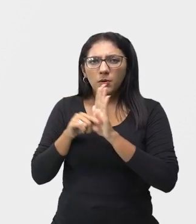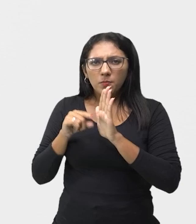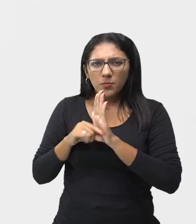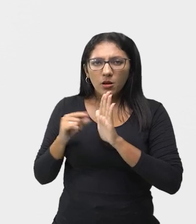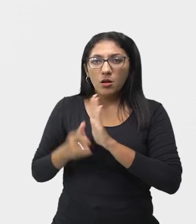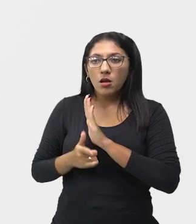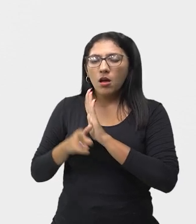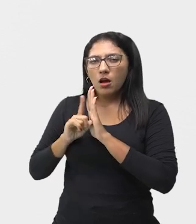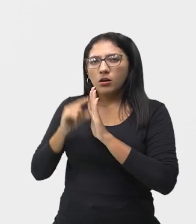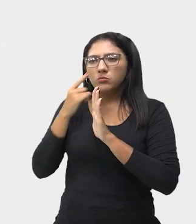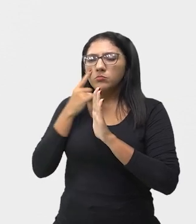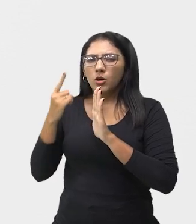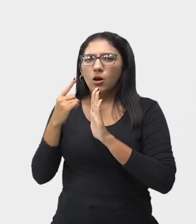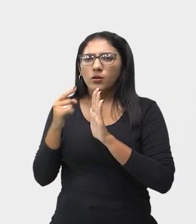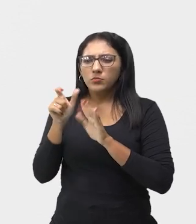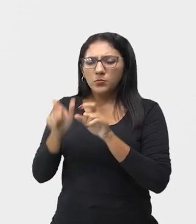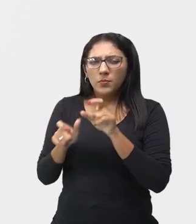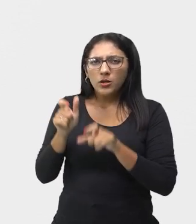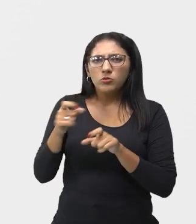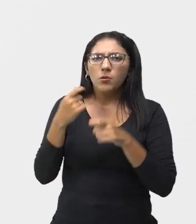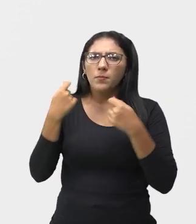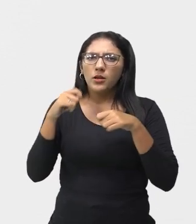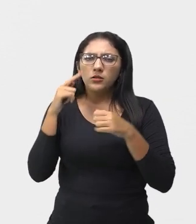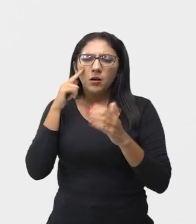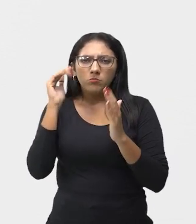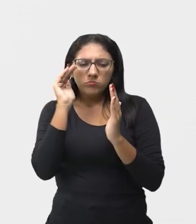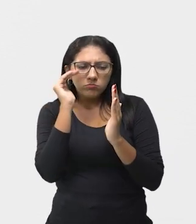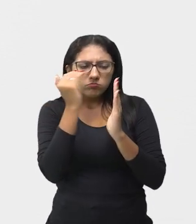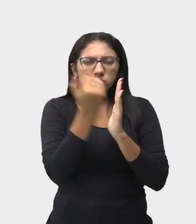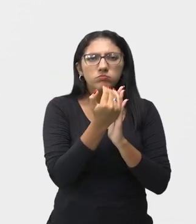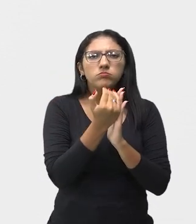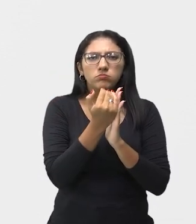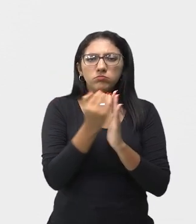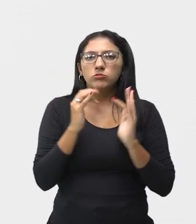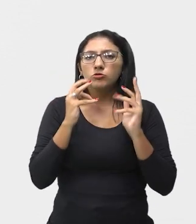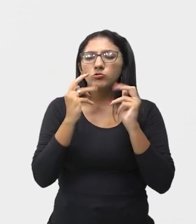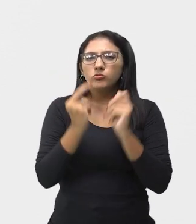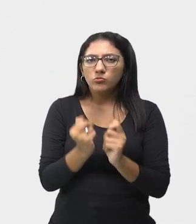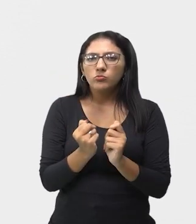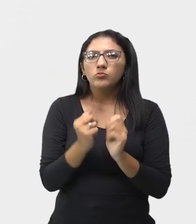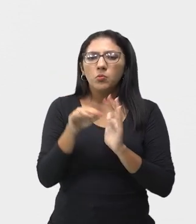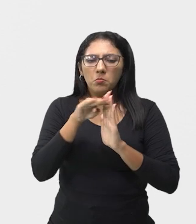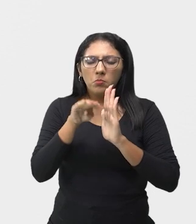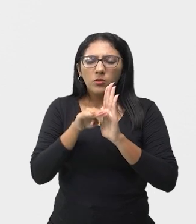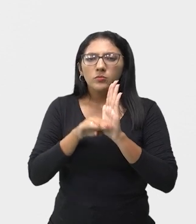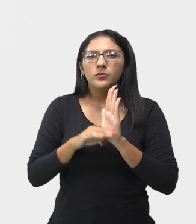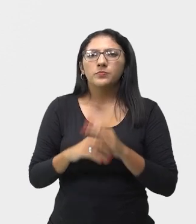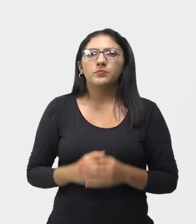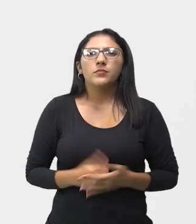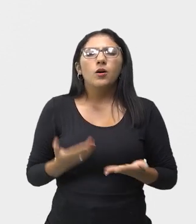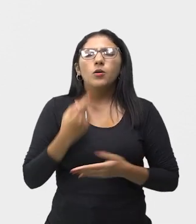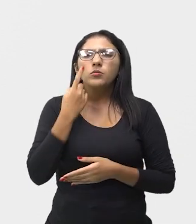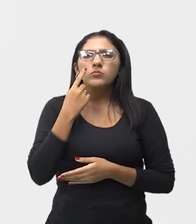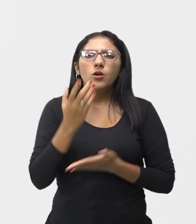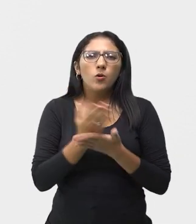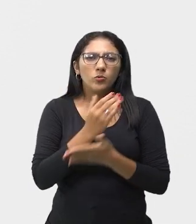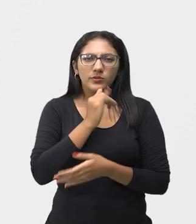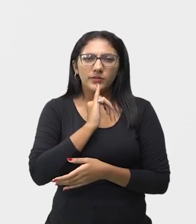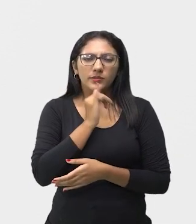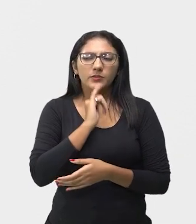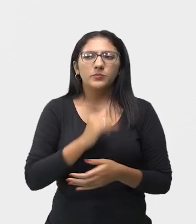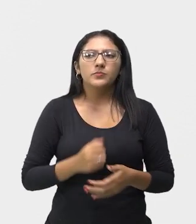diretor em que os atores vão fazer aquele comando. Então, vamos ver os exemplos.